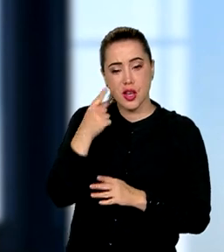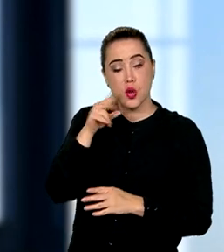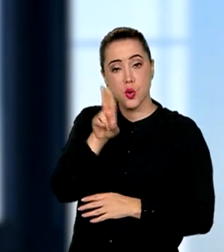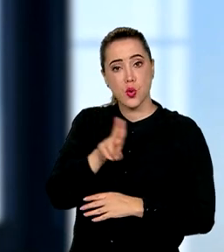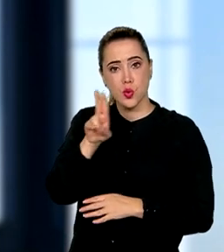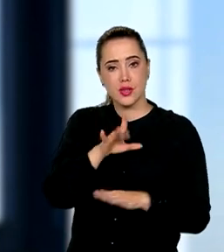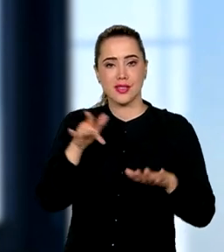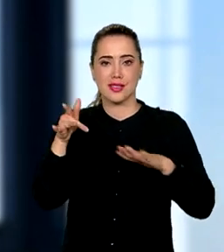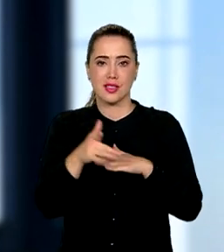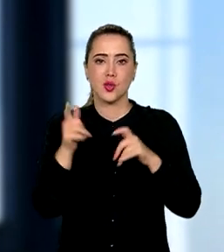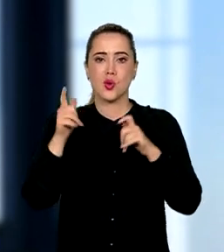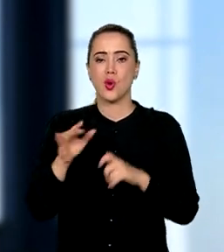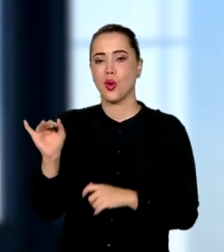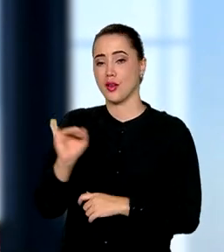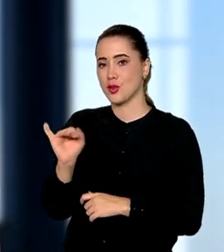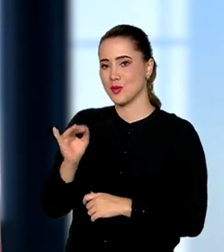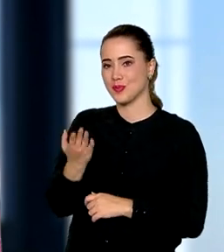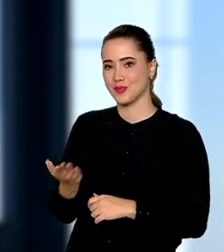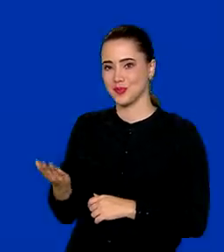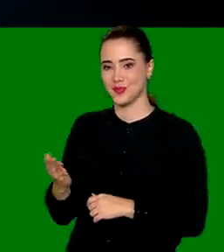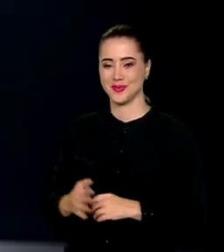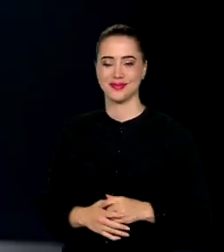sociais no ambiente institucional.